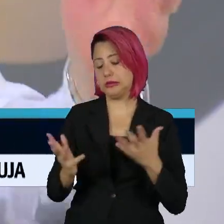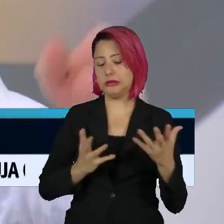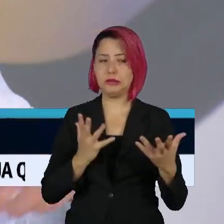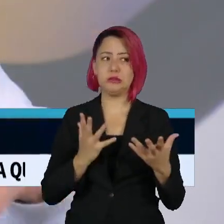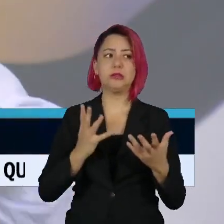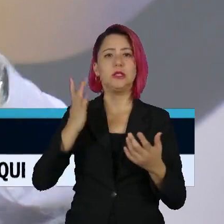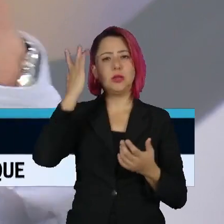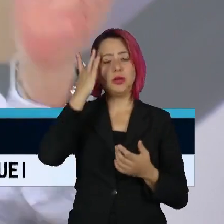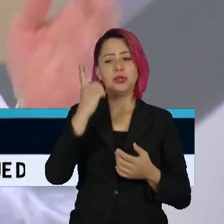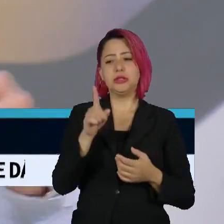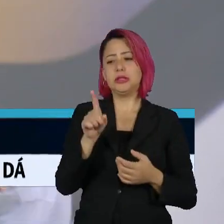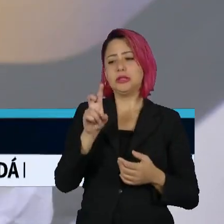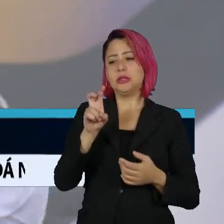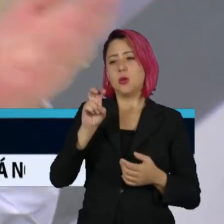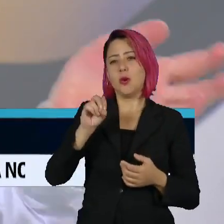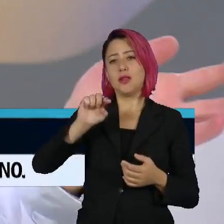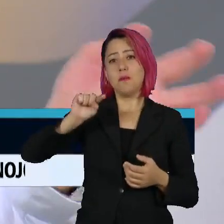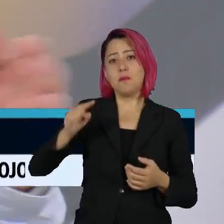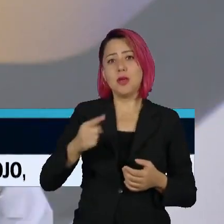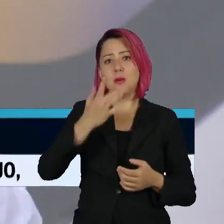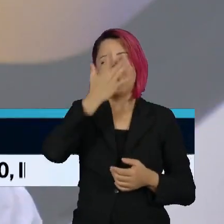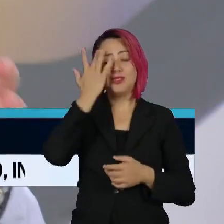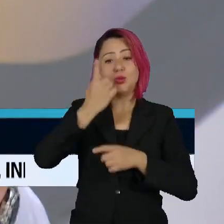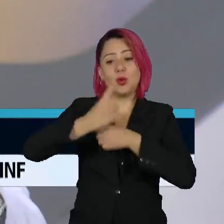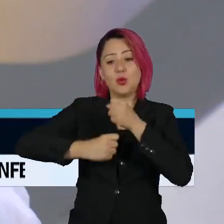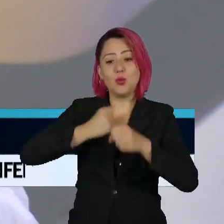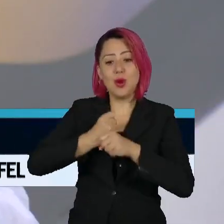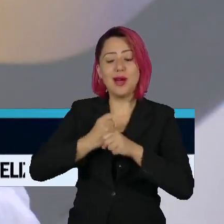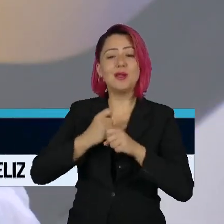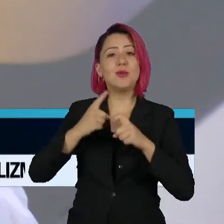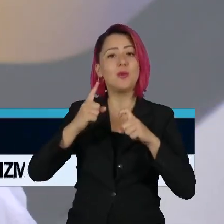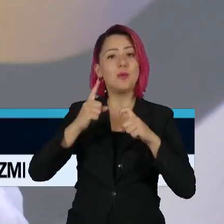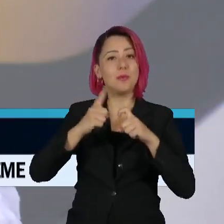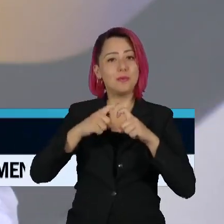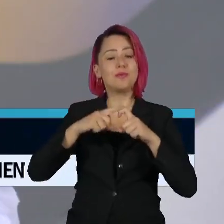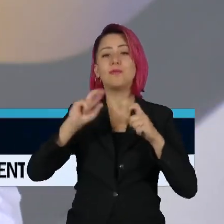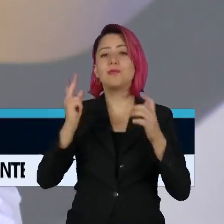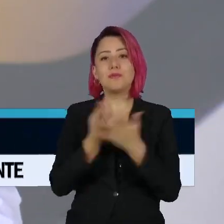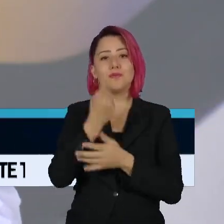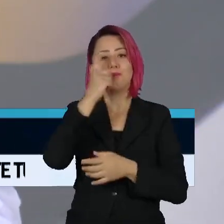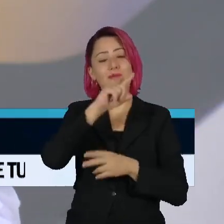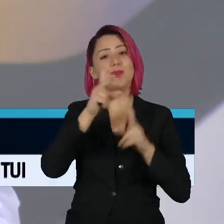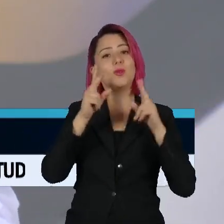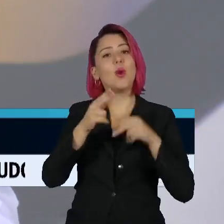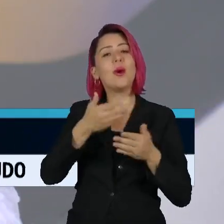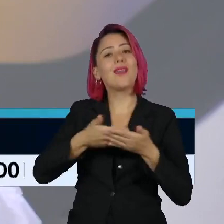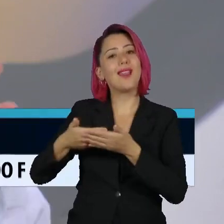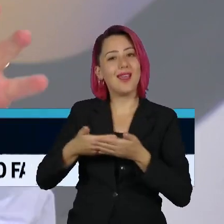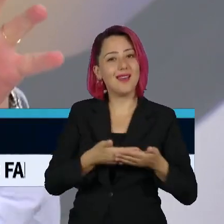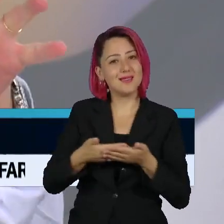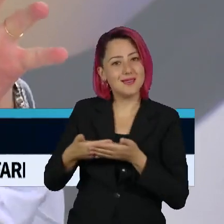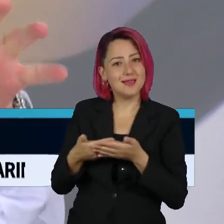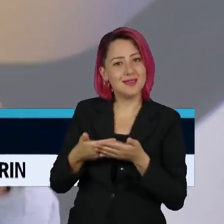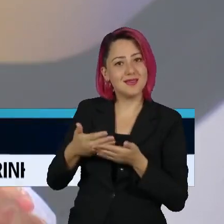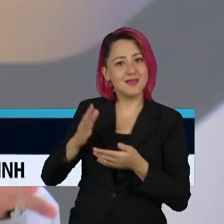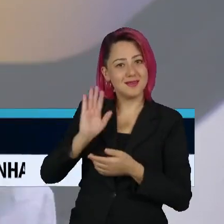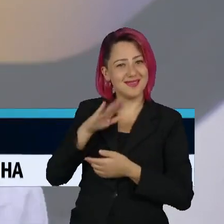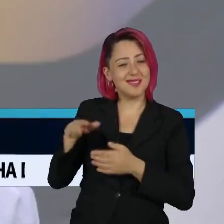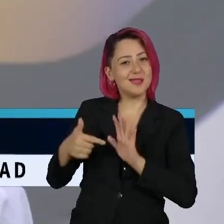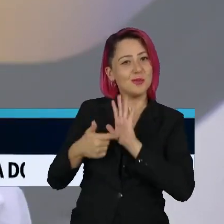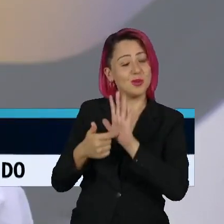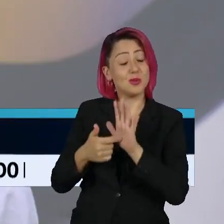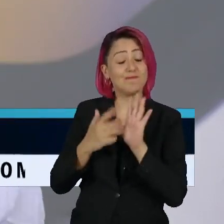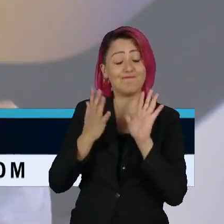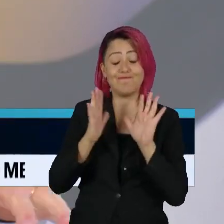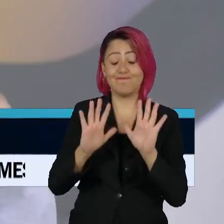sei lá, 150 mil pessoas morrem por ano por problemas de assistência médica, como o caso dessa criança aí. Primeiro,